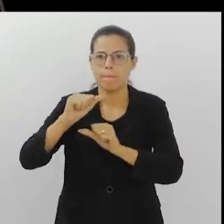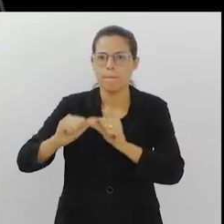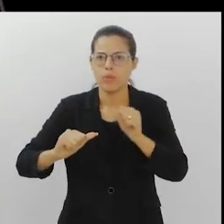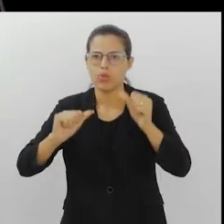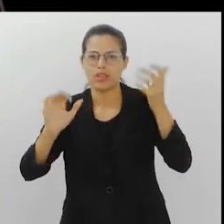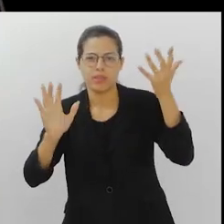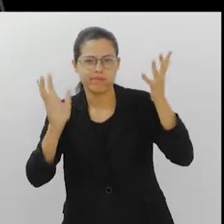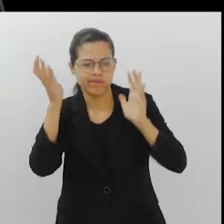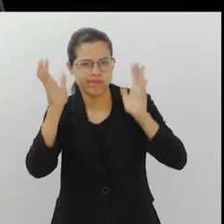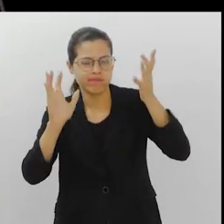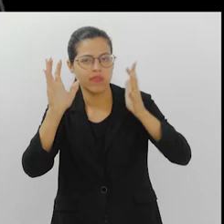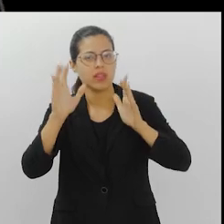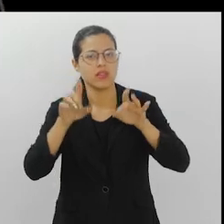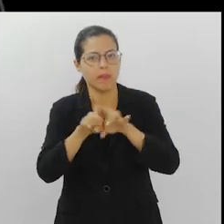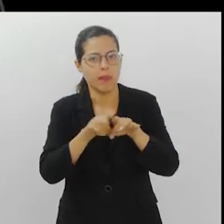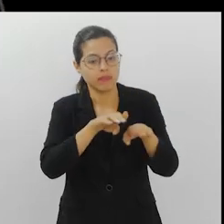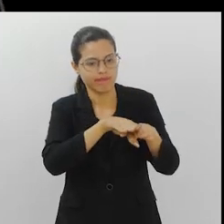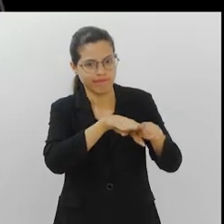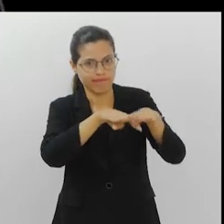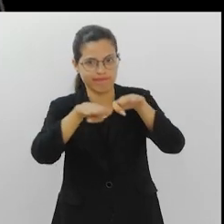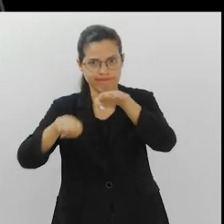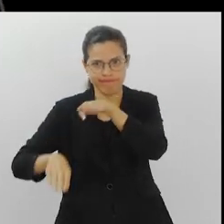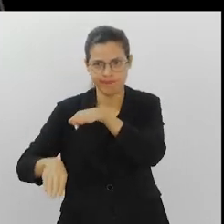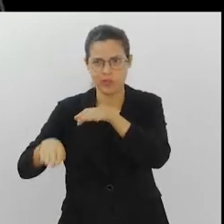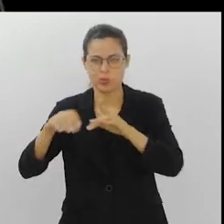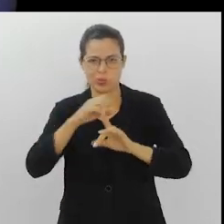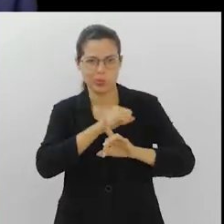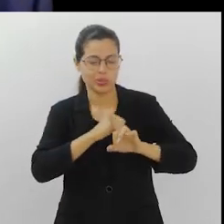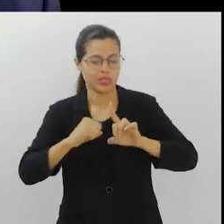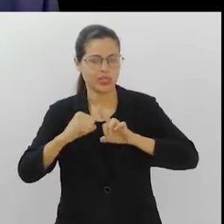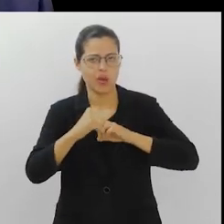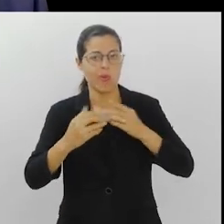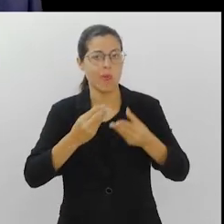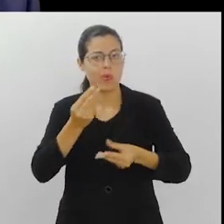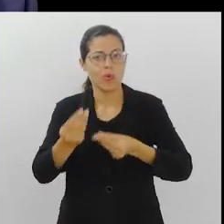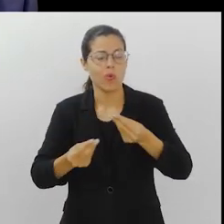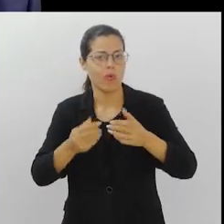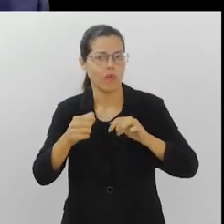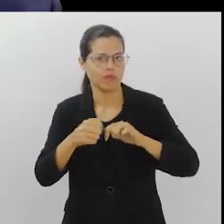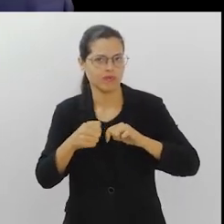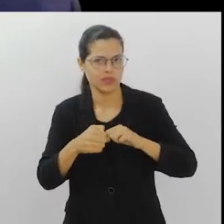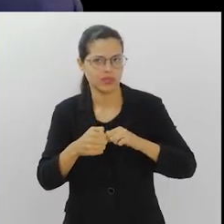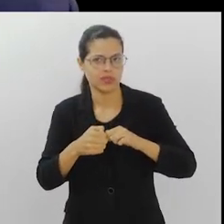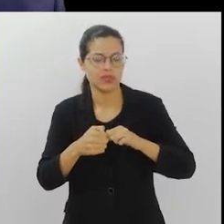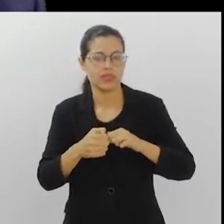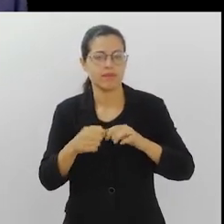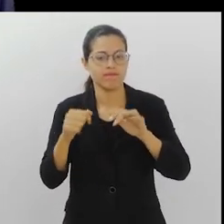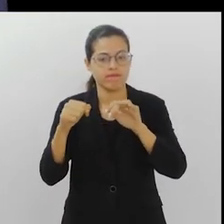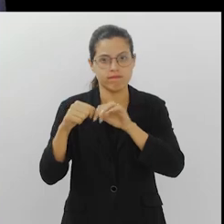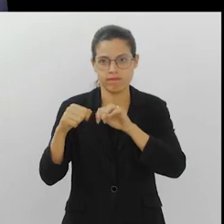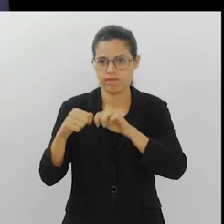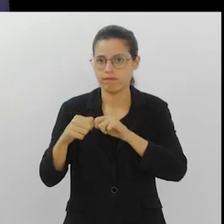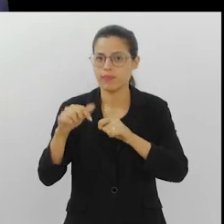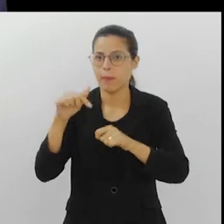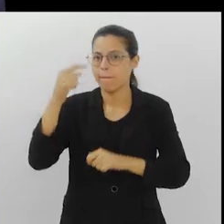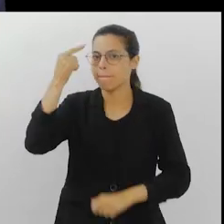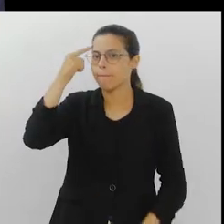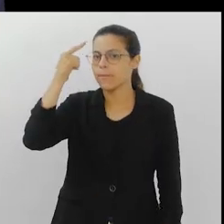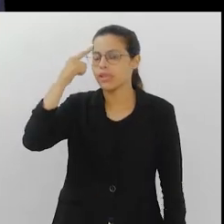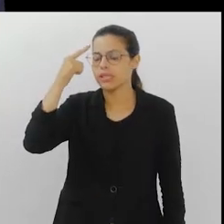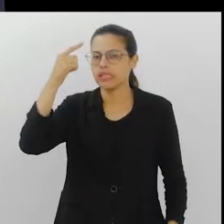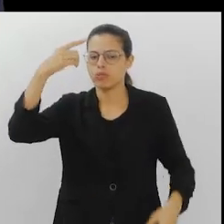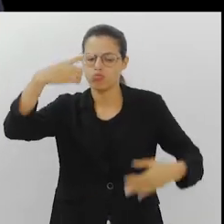climática, a desigualdade social. Então, como é que nós vamos fazer isso? Nós vamos fazer isso